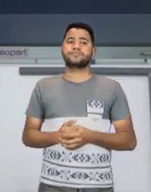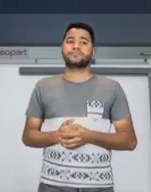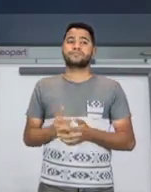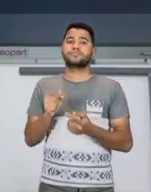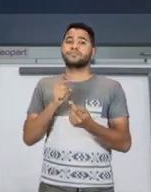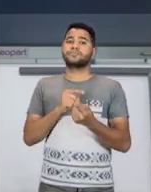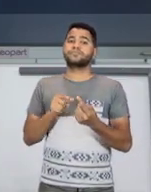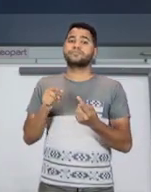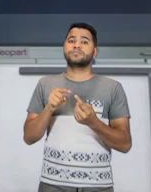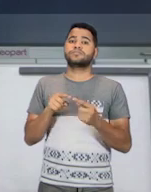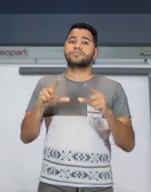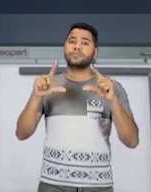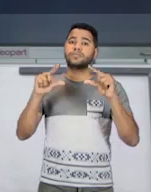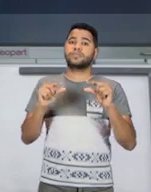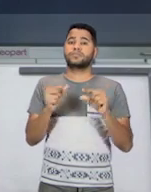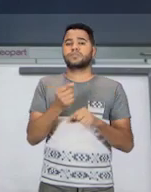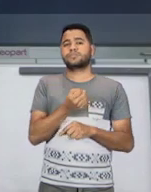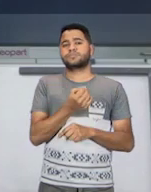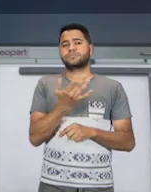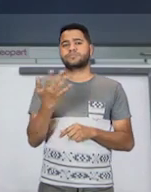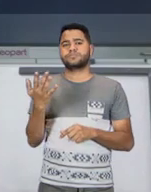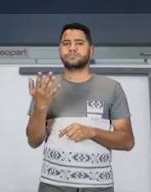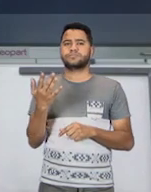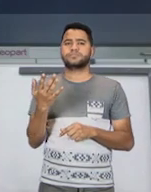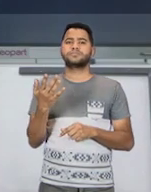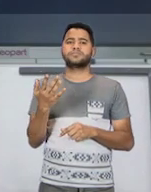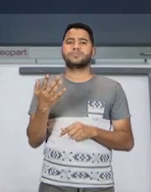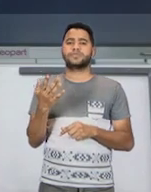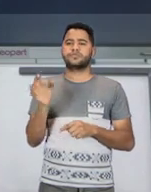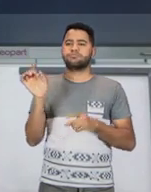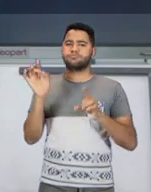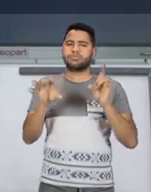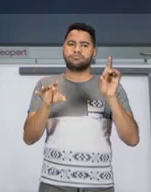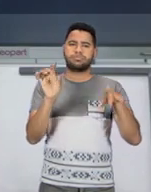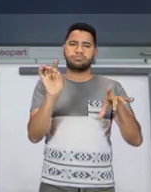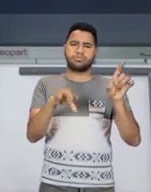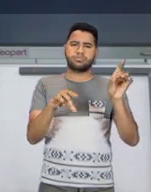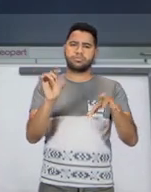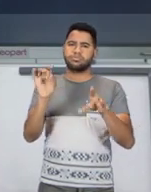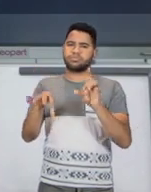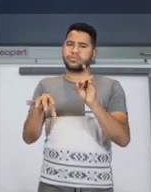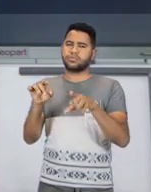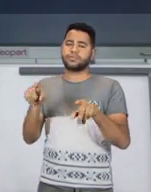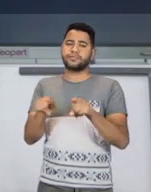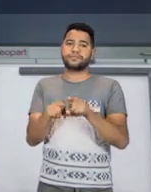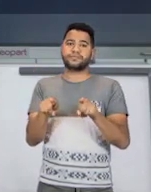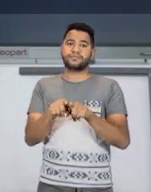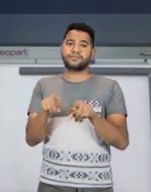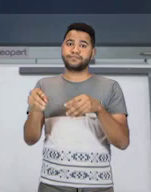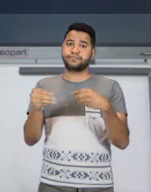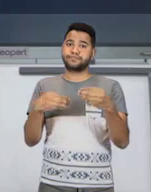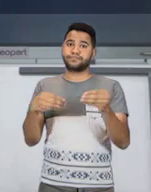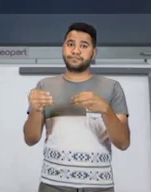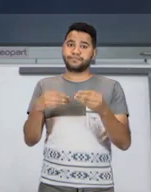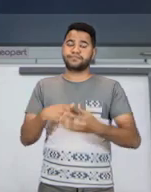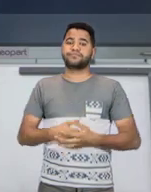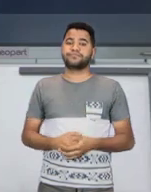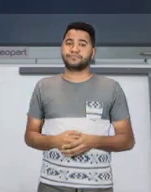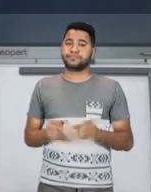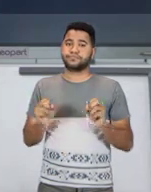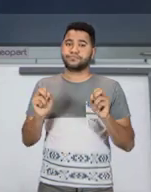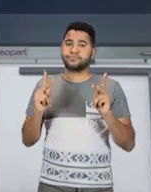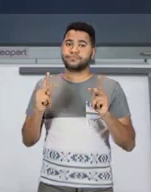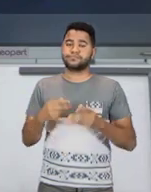Para minimizar a quantidade de resíduos que acaba sendo despejado no plástico que vai parar no oceano. Ok?